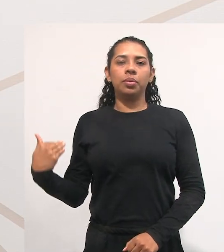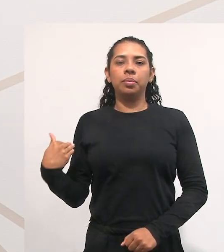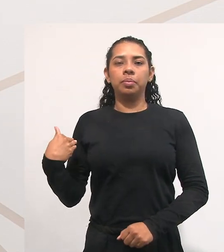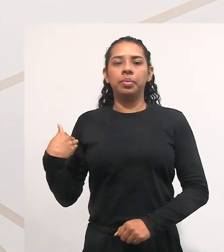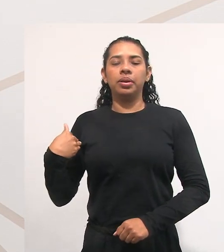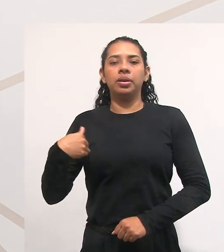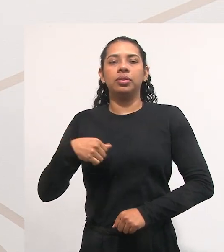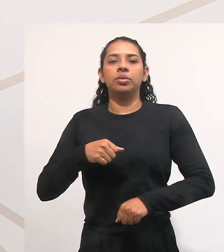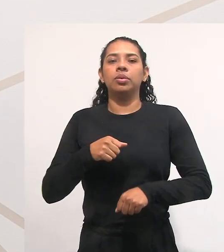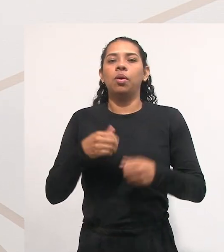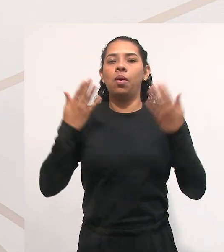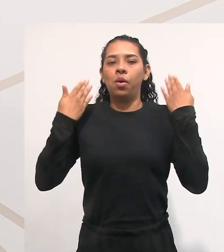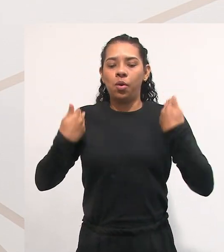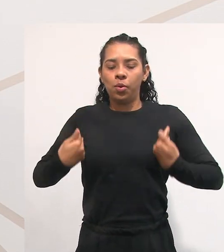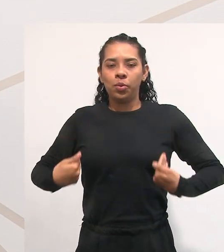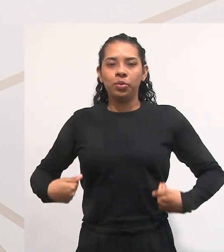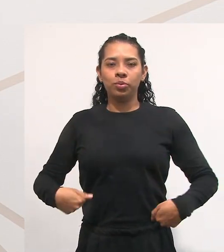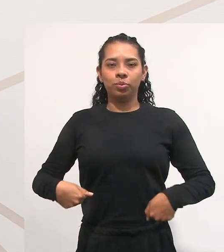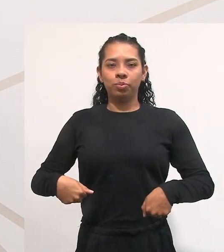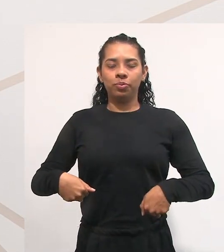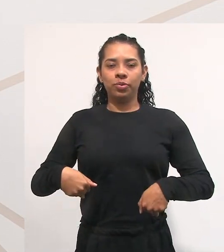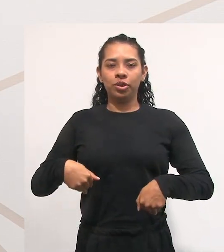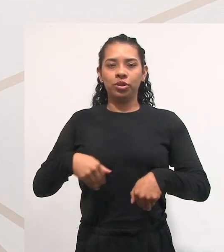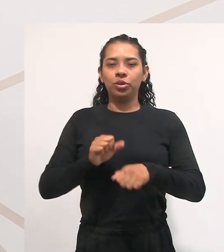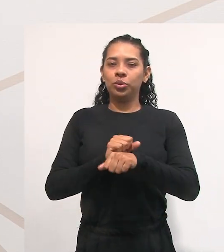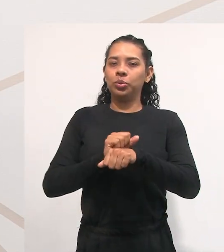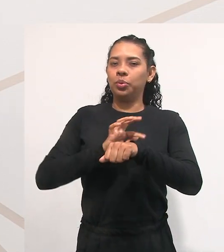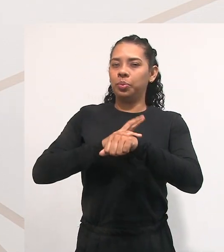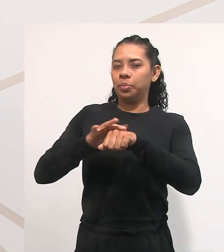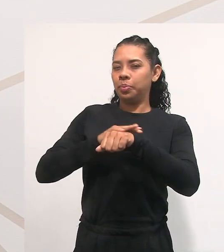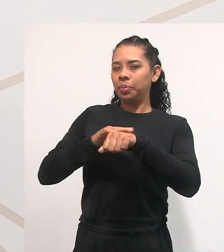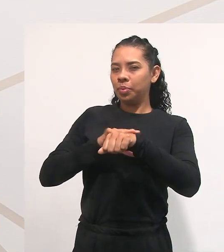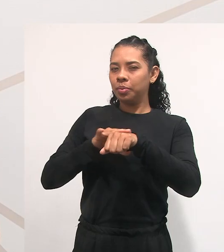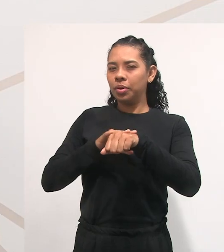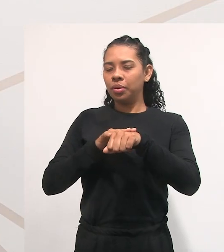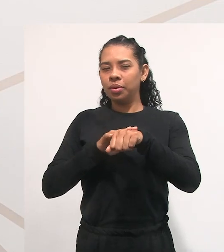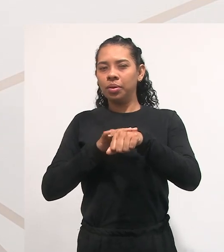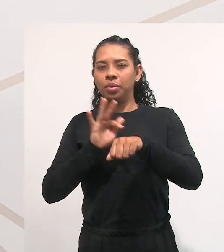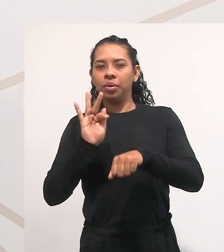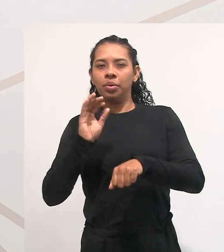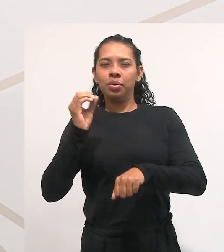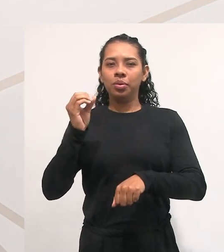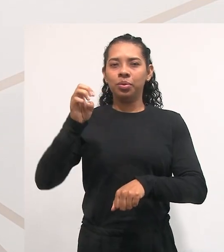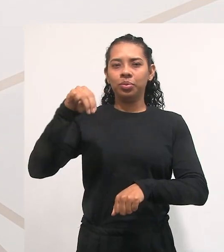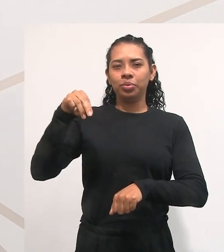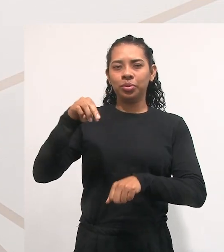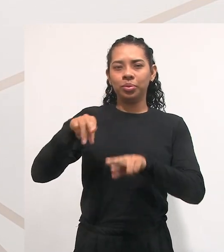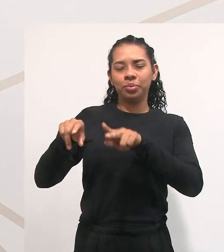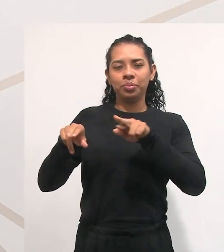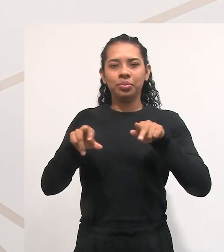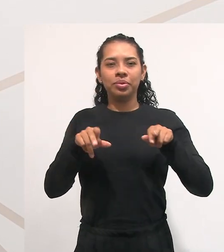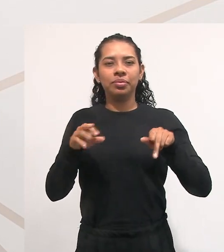tom terracota, com estampa meio bege, de salto, claro, porque eu sou chique, bem.